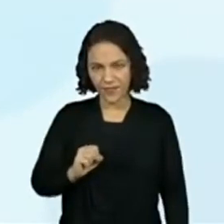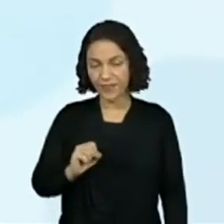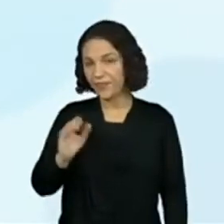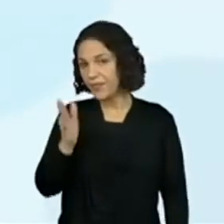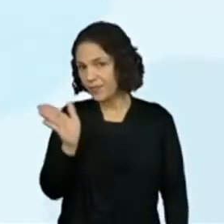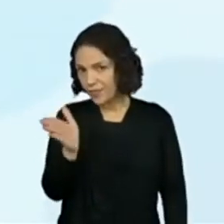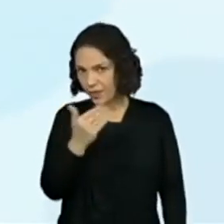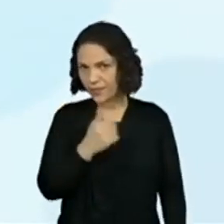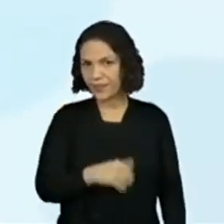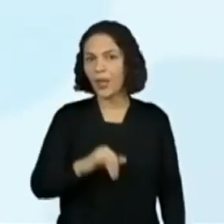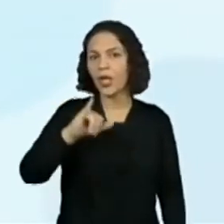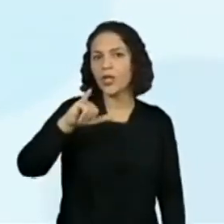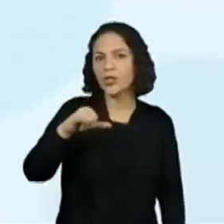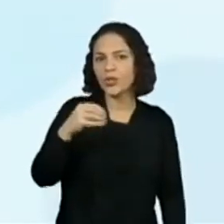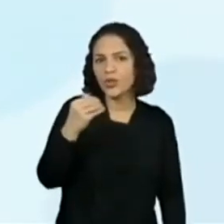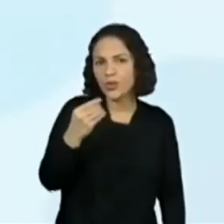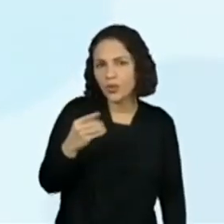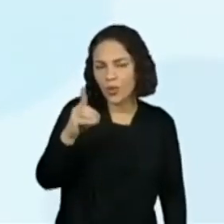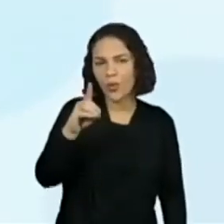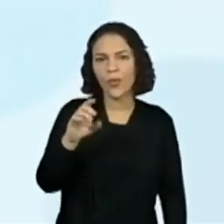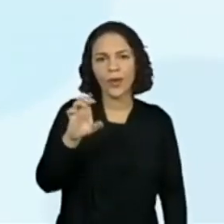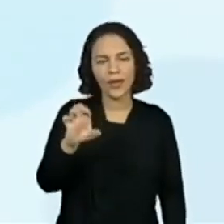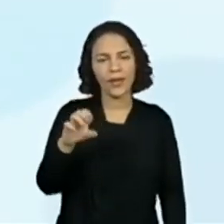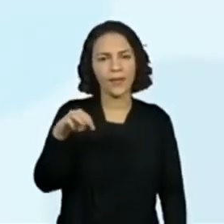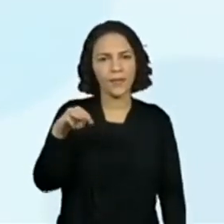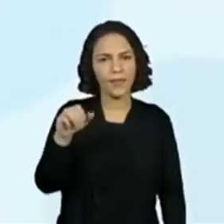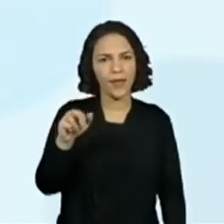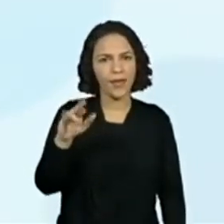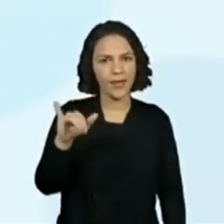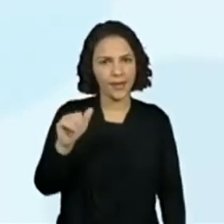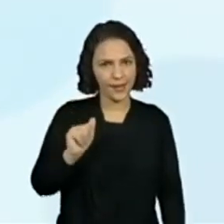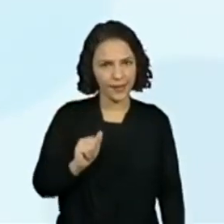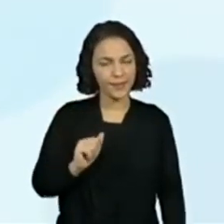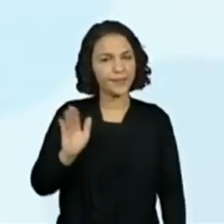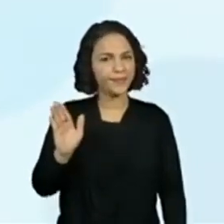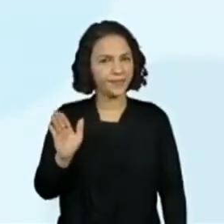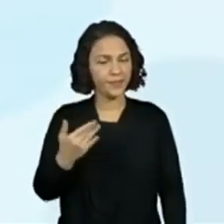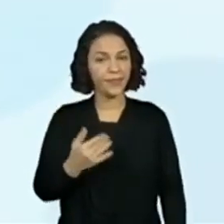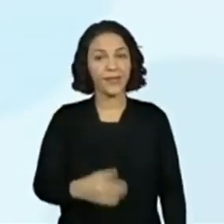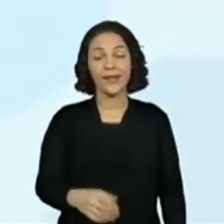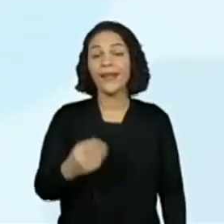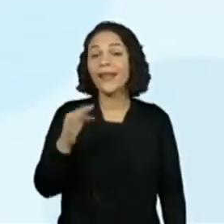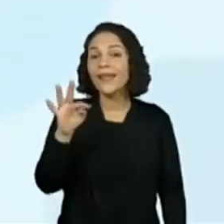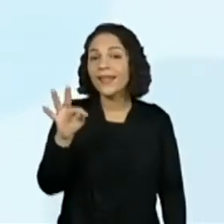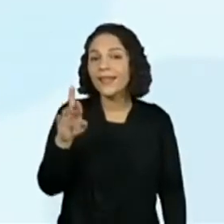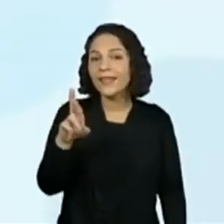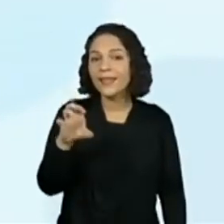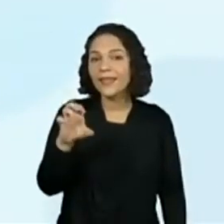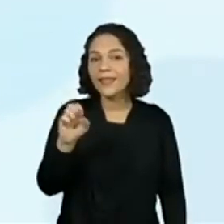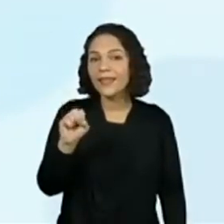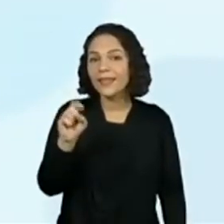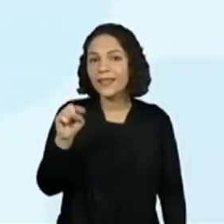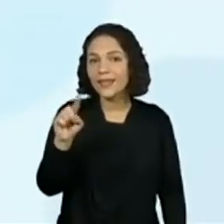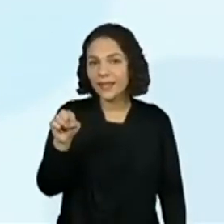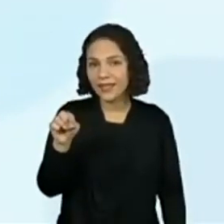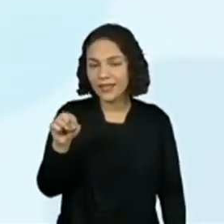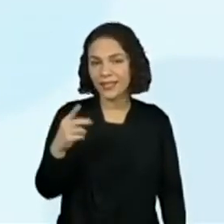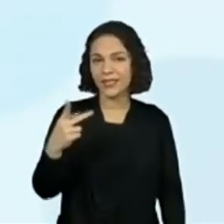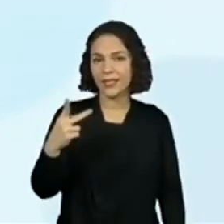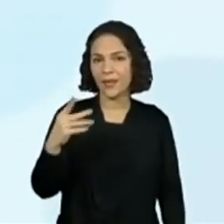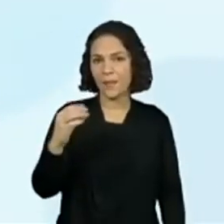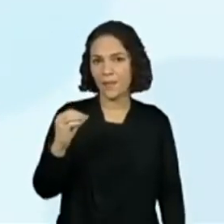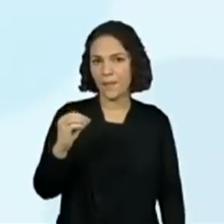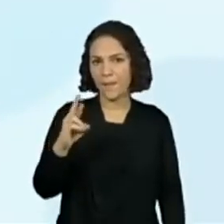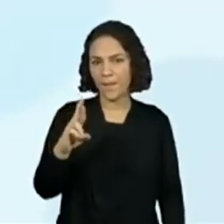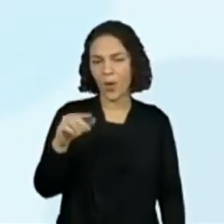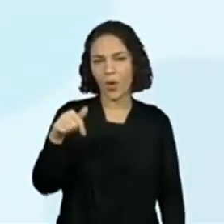Os Três Porquinhos, O Gato de Botas e Chapeuzinho Vermelho. E agora, professora Vivi? Estão falando que